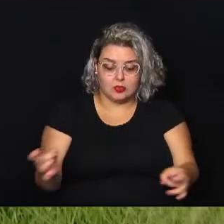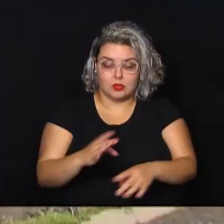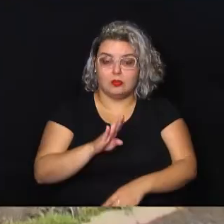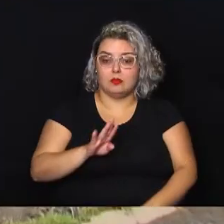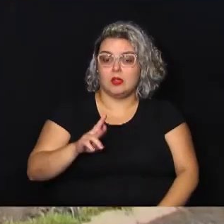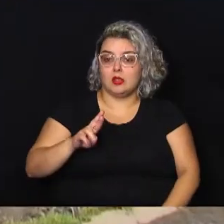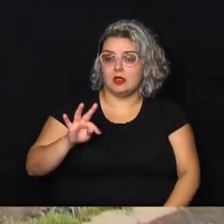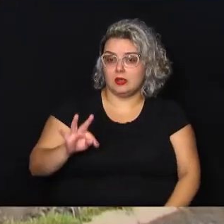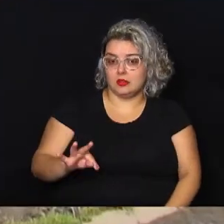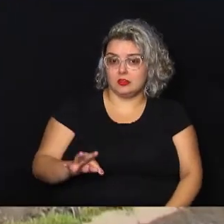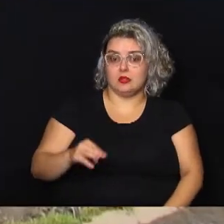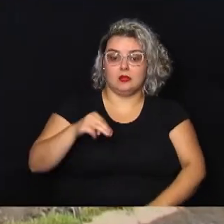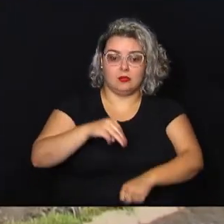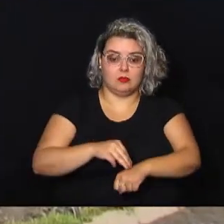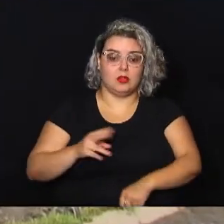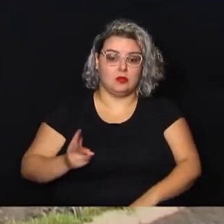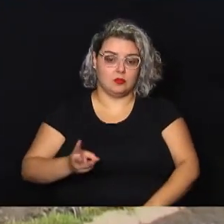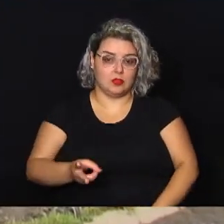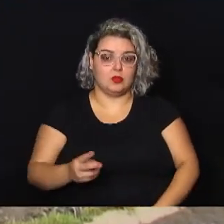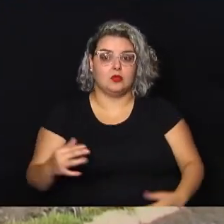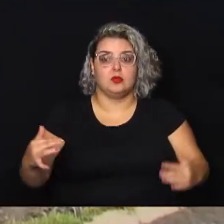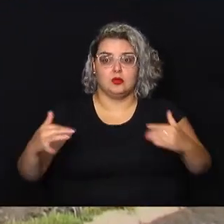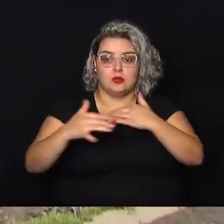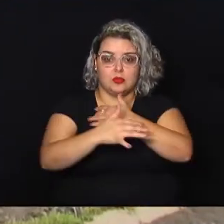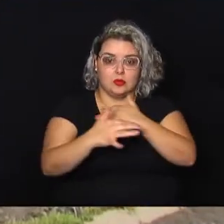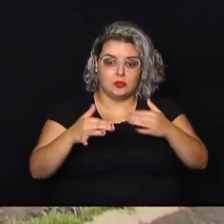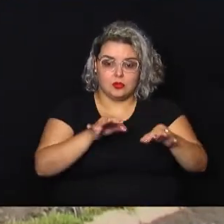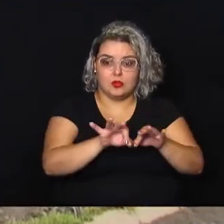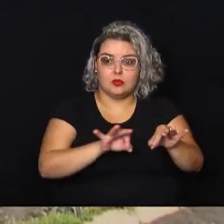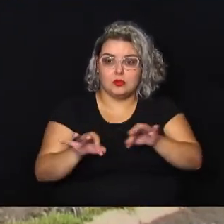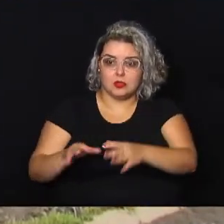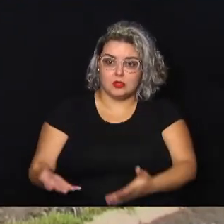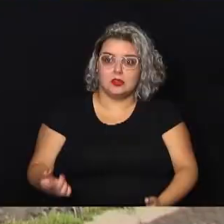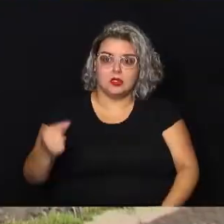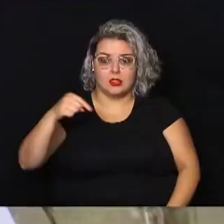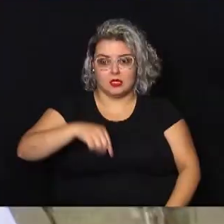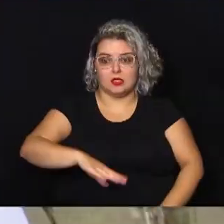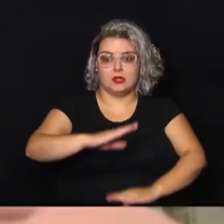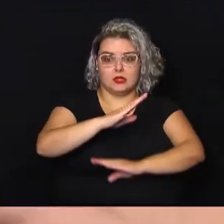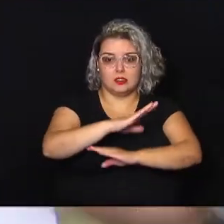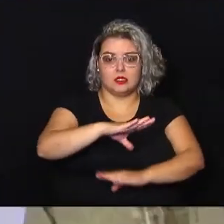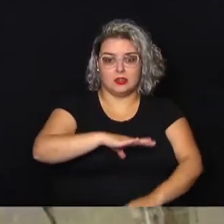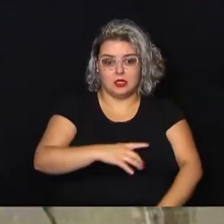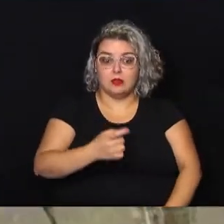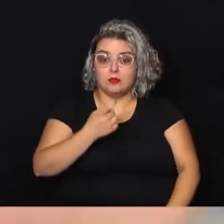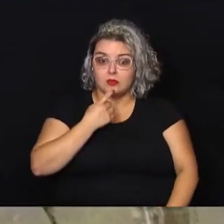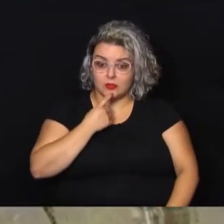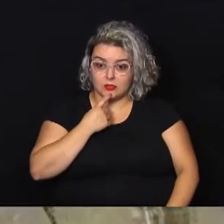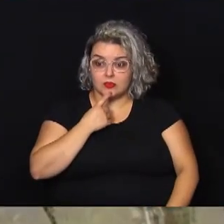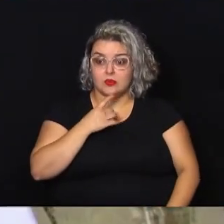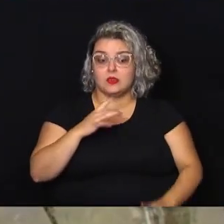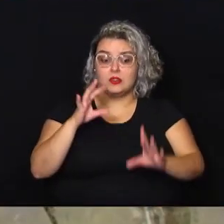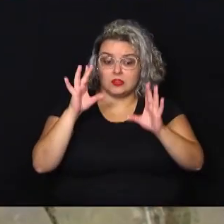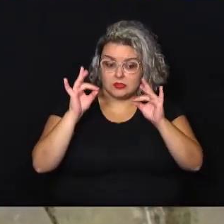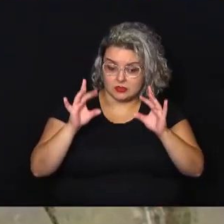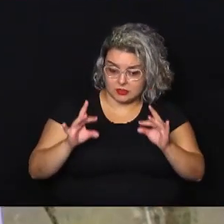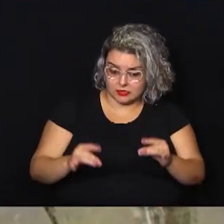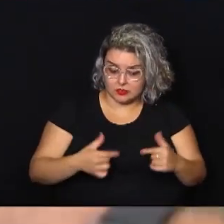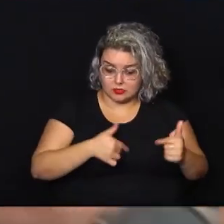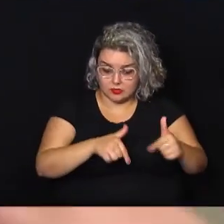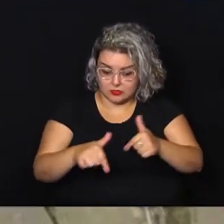Permanente de Mobilidade Urbana e Planejamento Viário aqui na Câmara de Campinas. E abordou o trabalho do